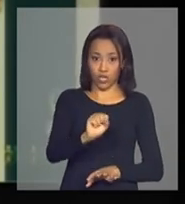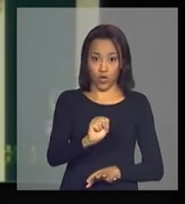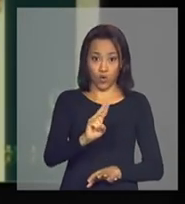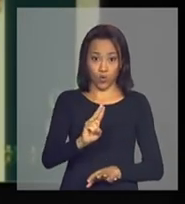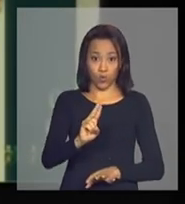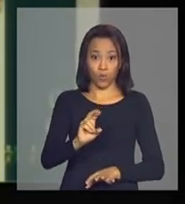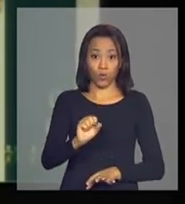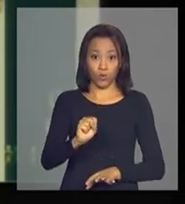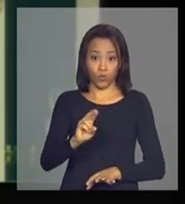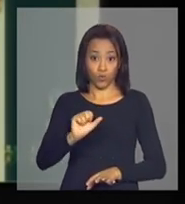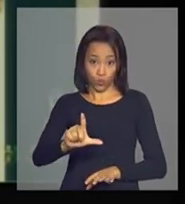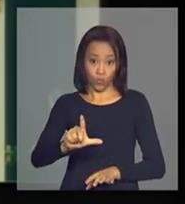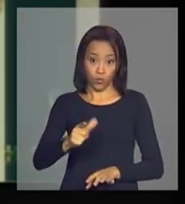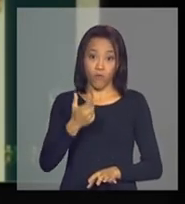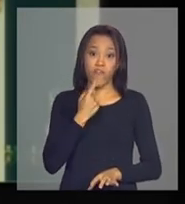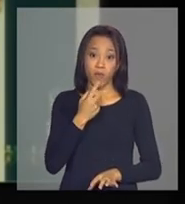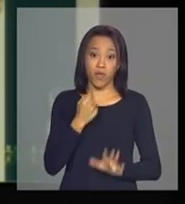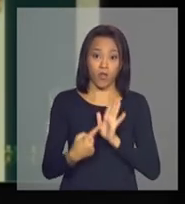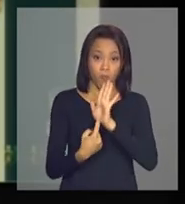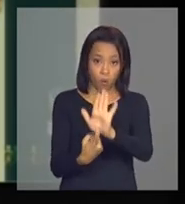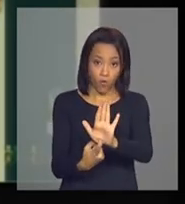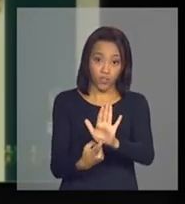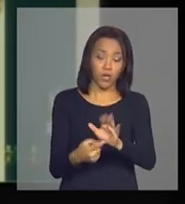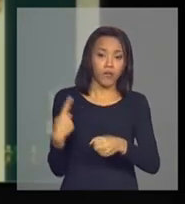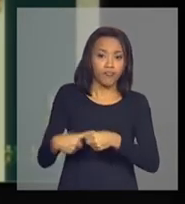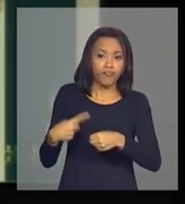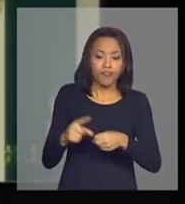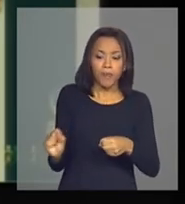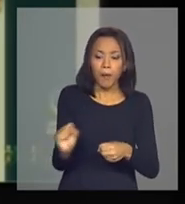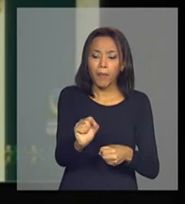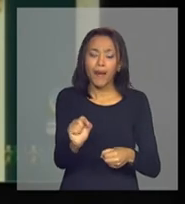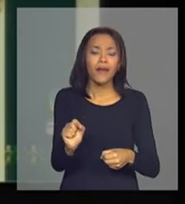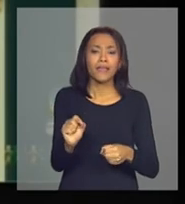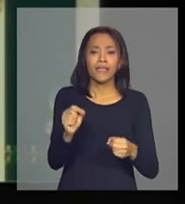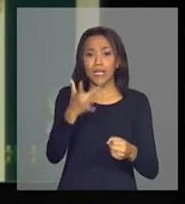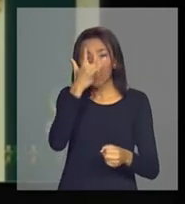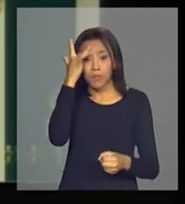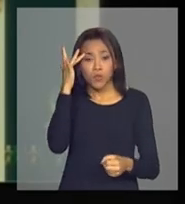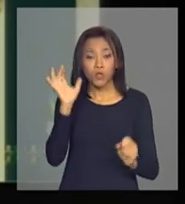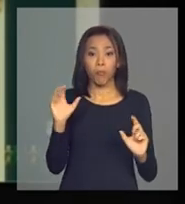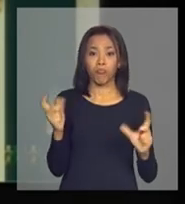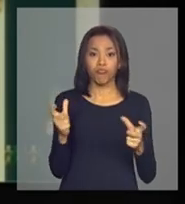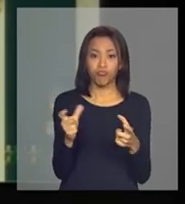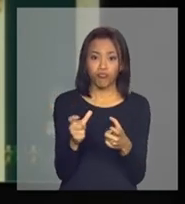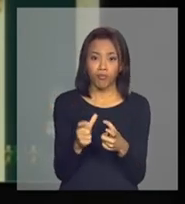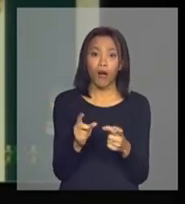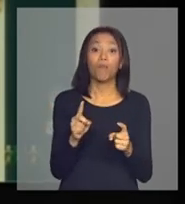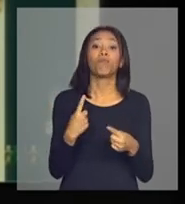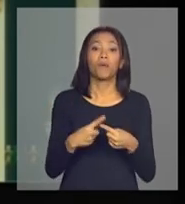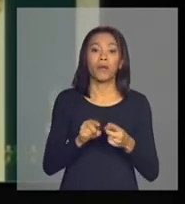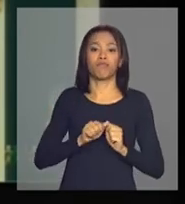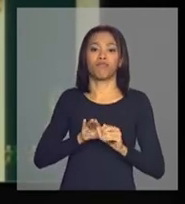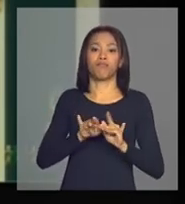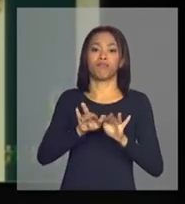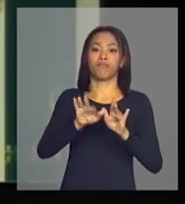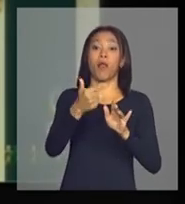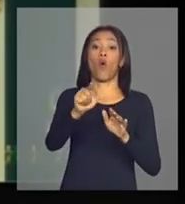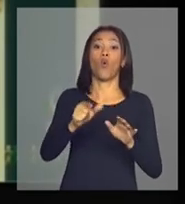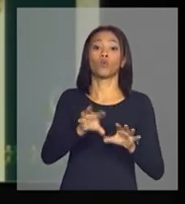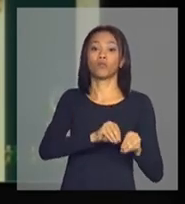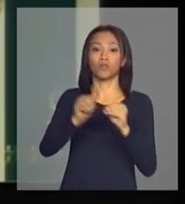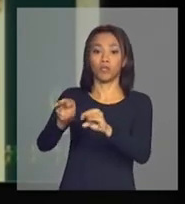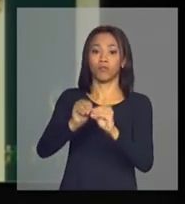vermelho, os municípios que perderam população, tiveram crescimento negativo de população na última